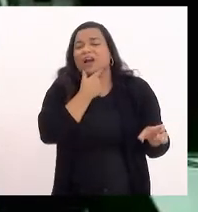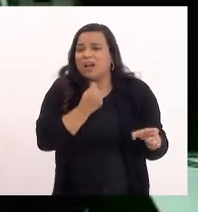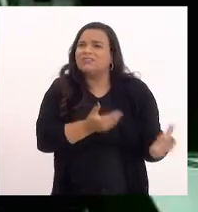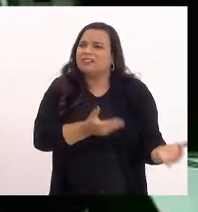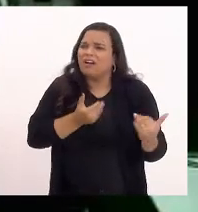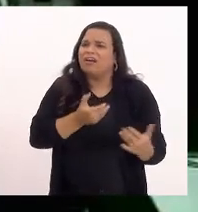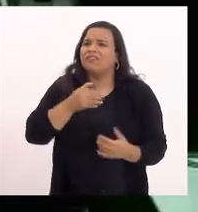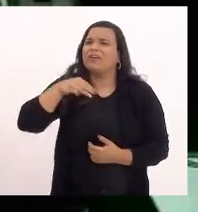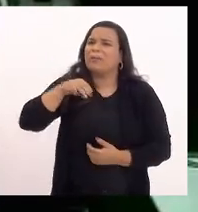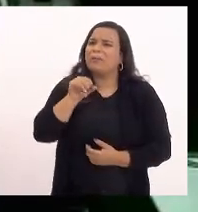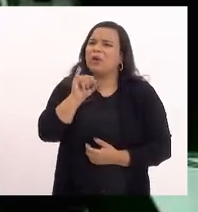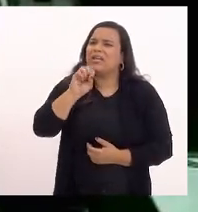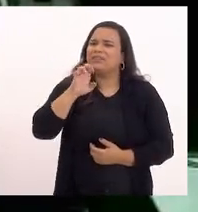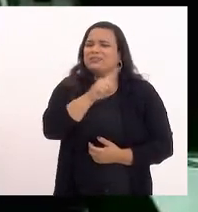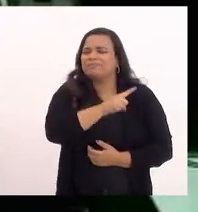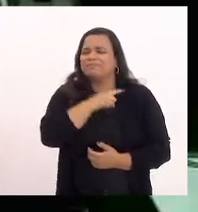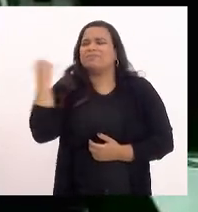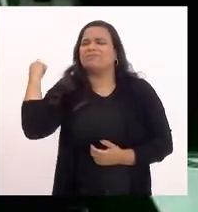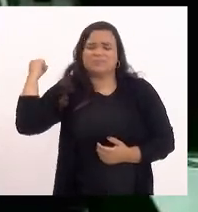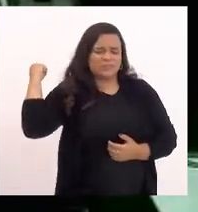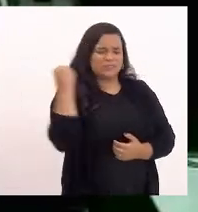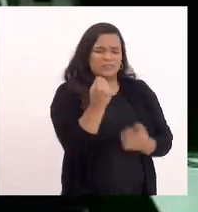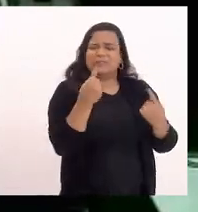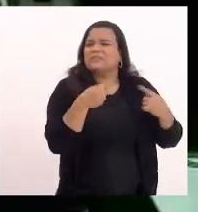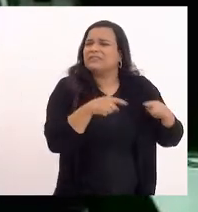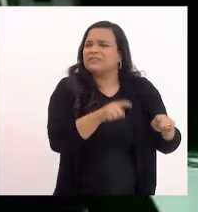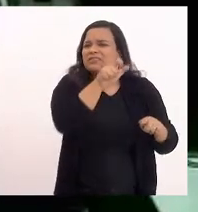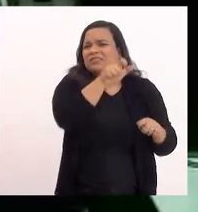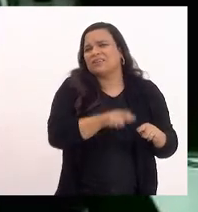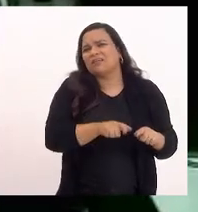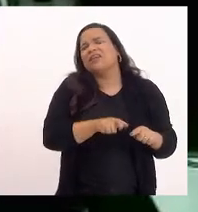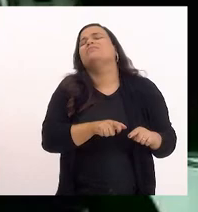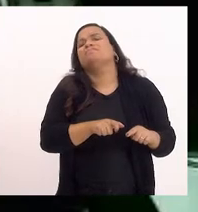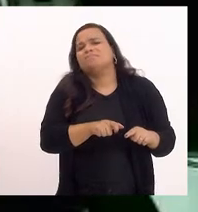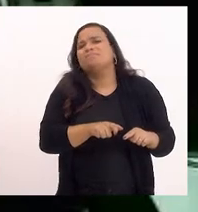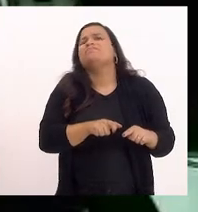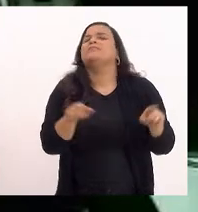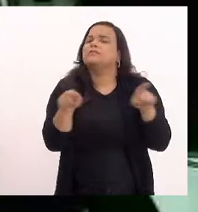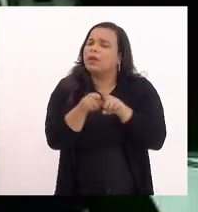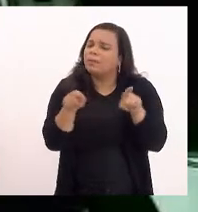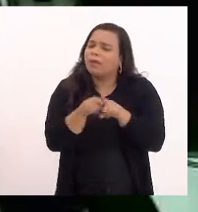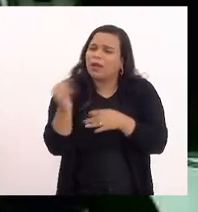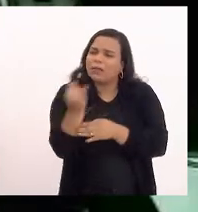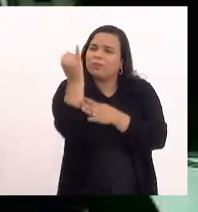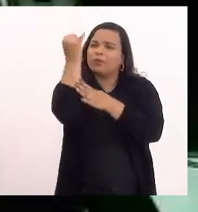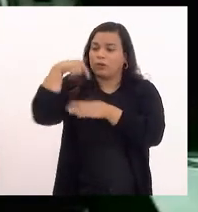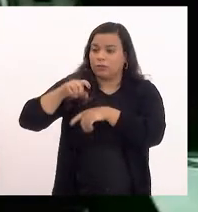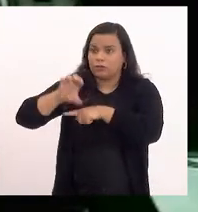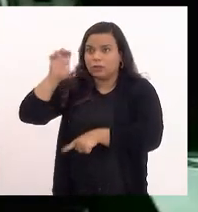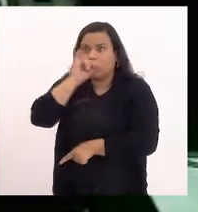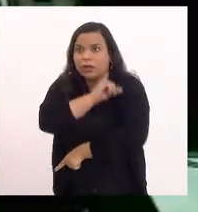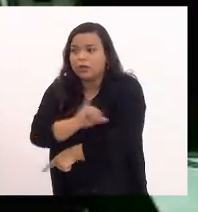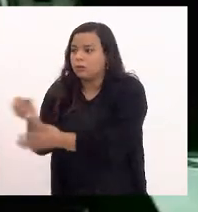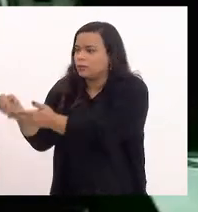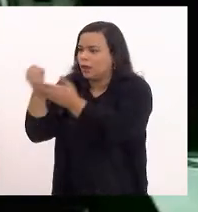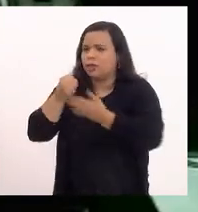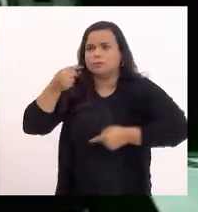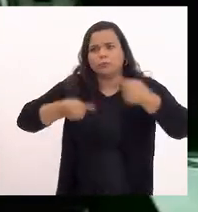é uma oportunidade do estado do Rio de Janeiro fazer políticas públicas para que a população